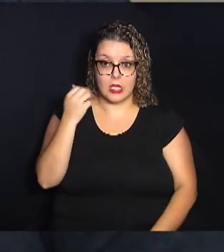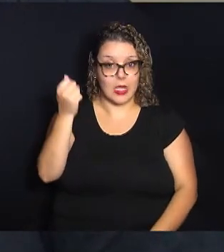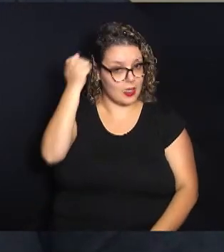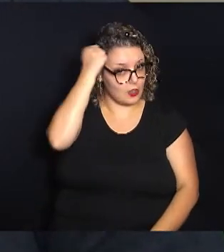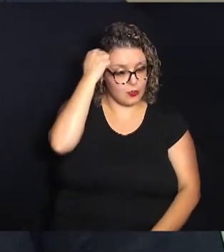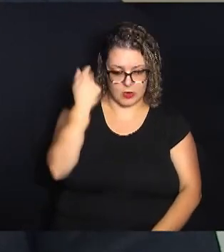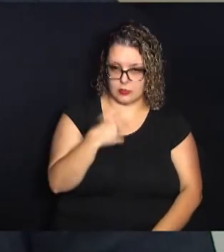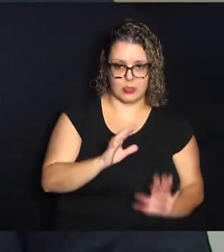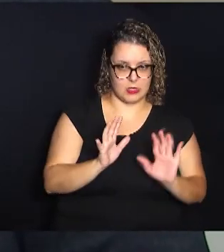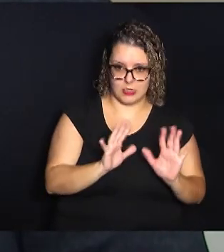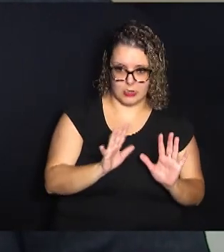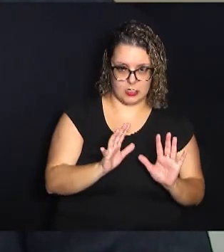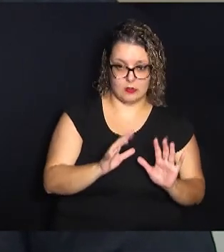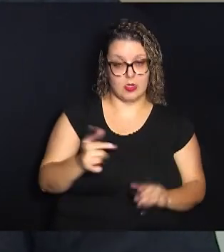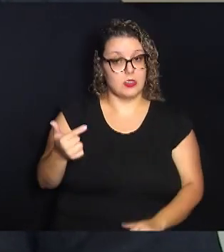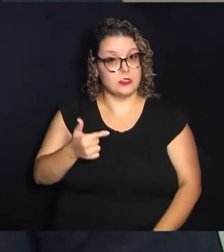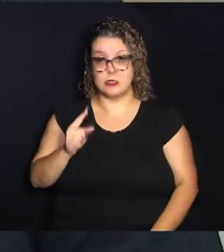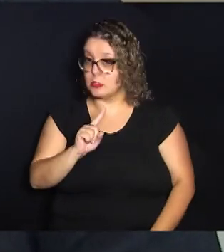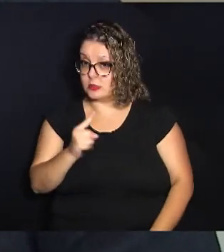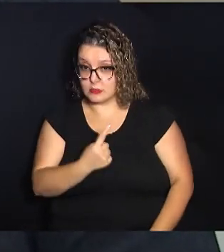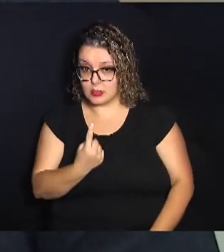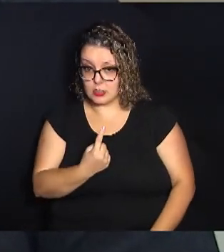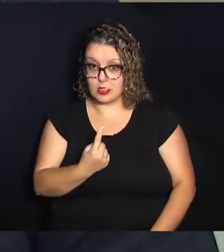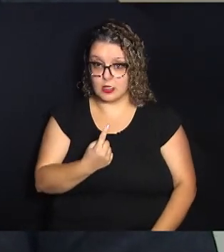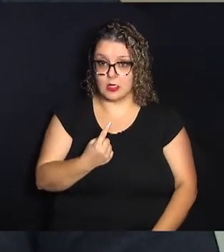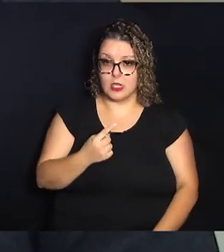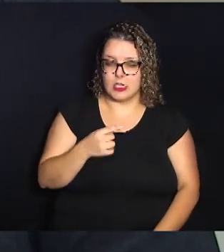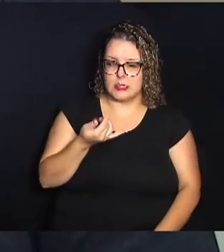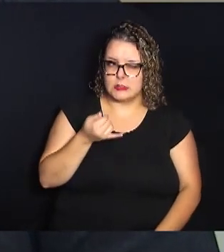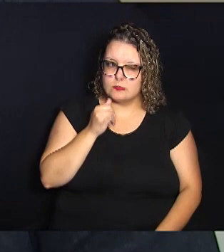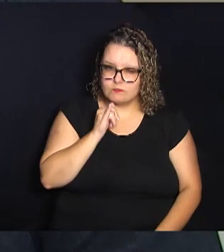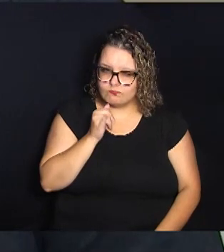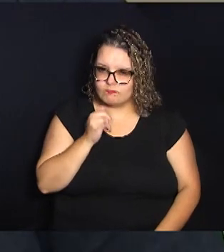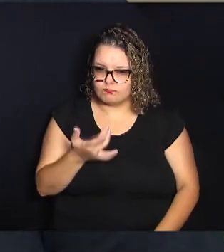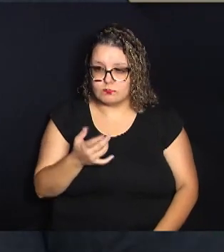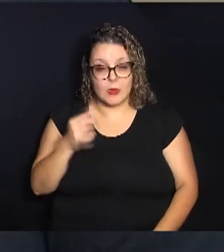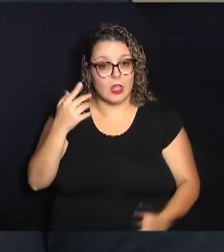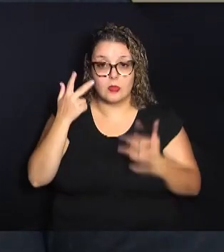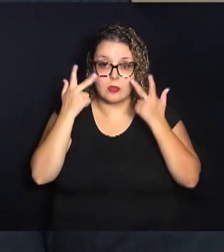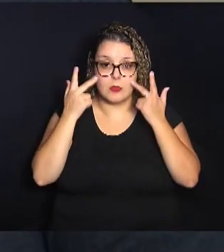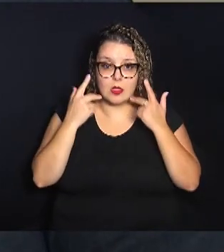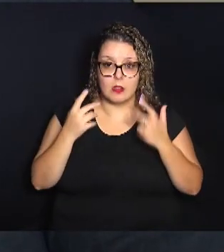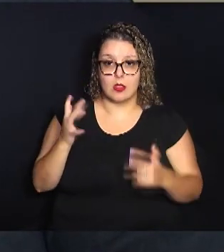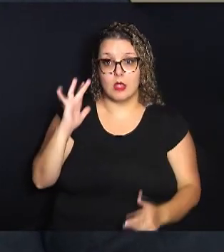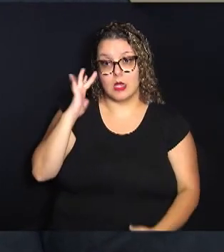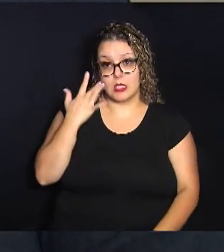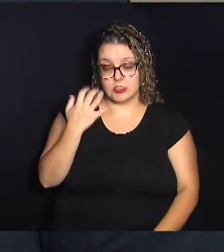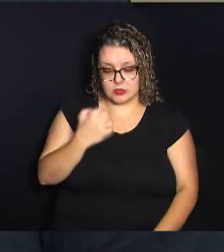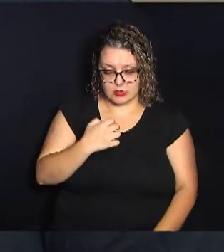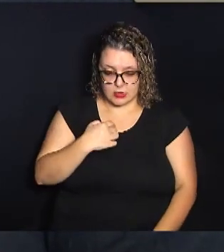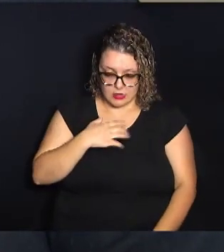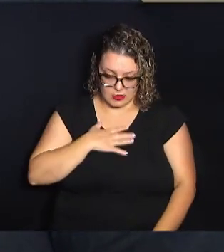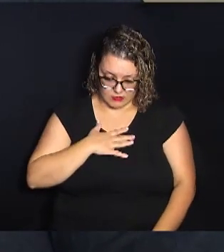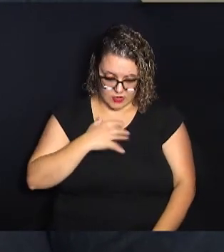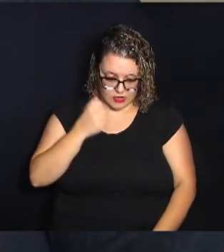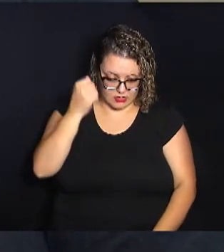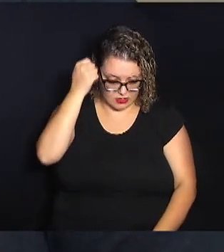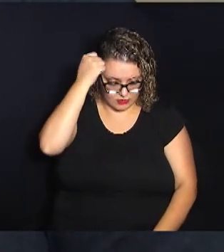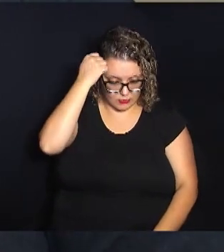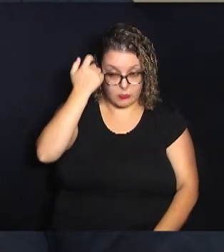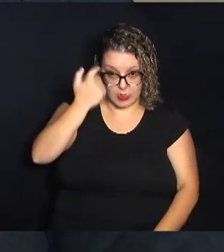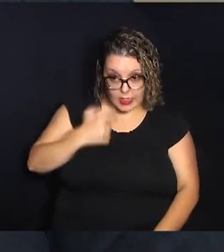dele. Segundo, que ele não está sozinho. Porque essa narrativa é muito frequente. Ele acha que a culpa é dele, mesmo ele sendo a vítima,